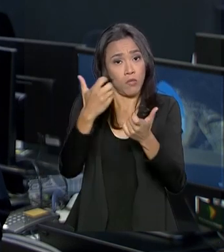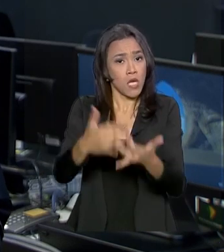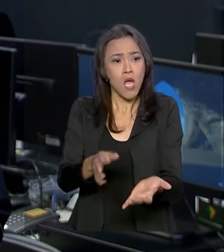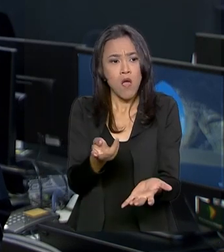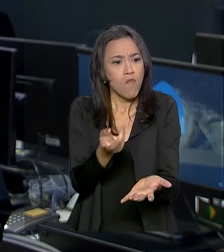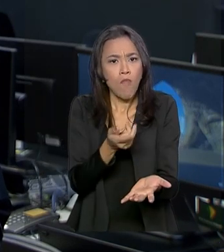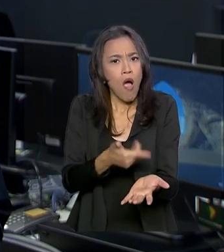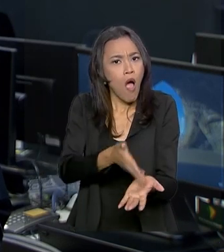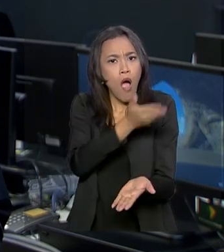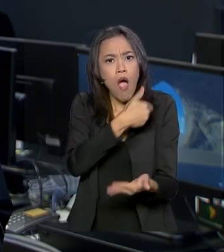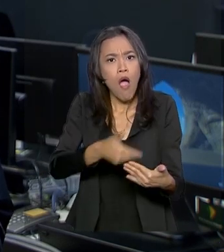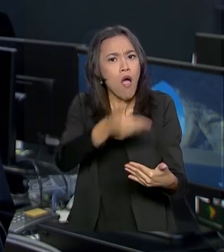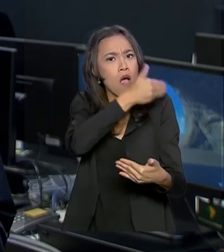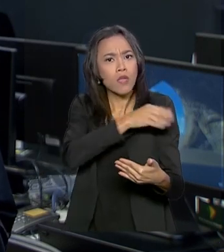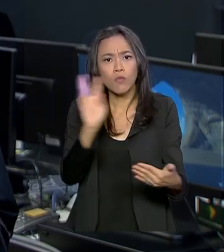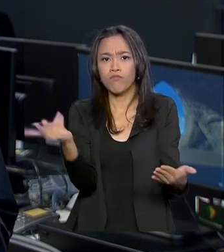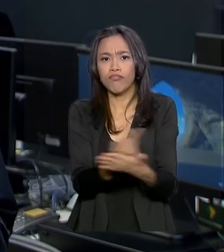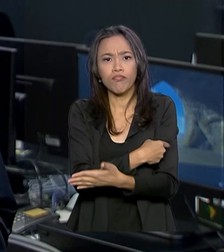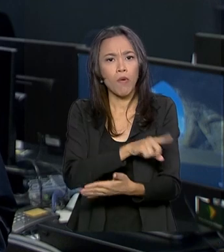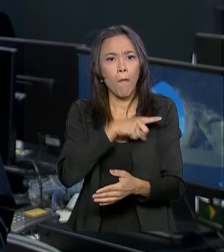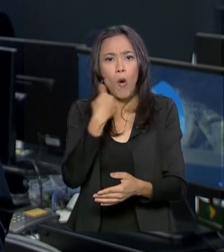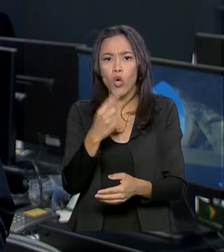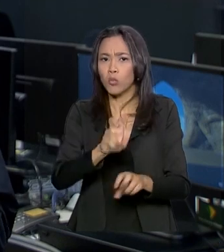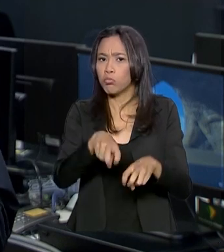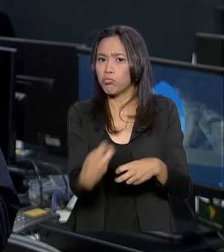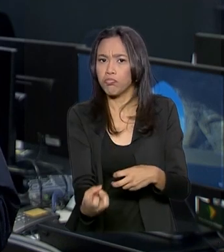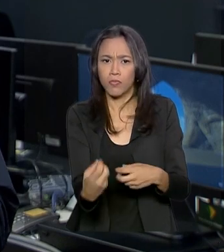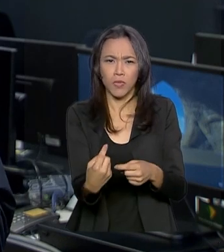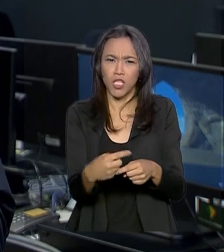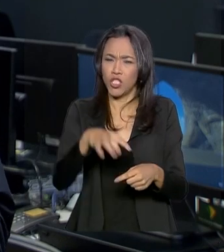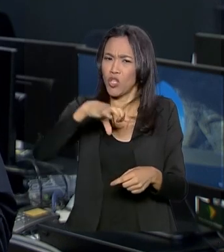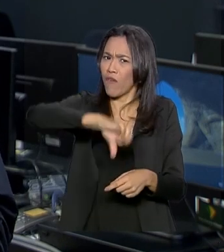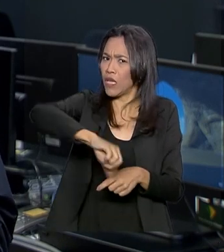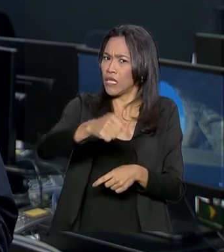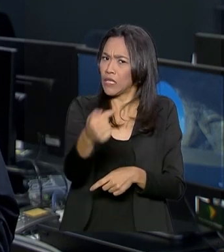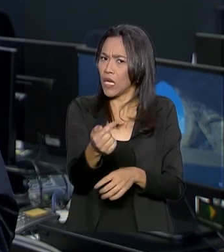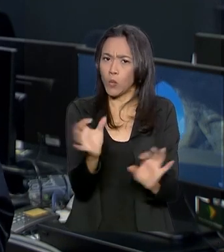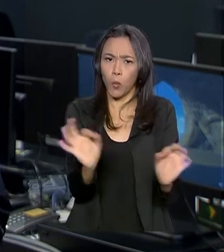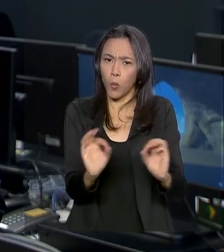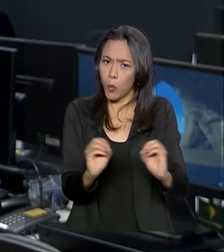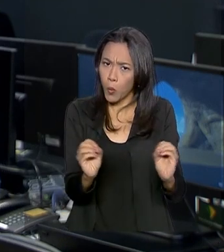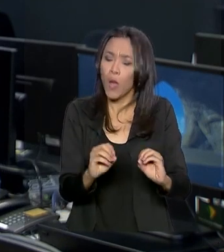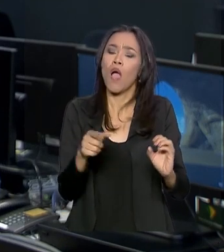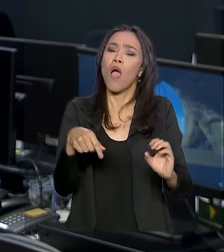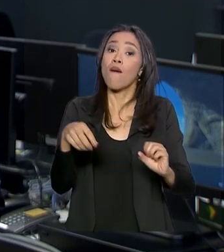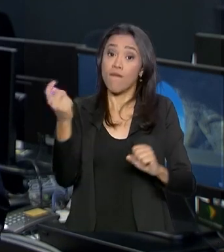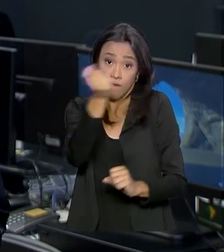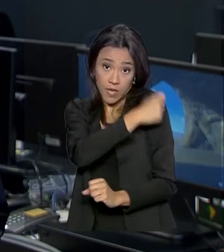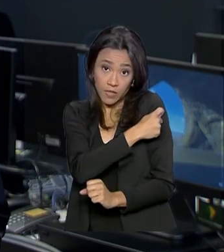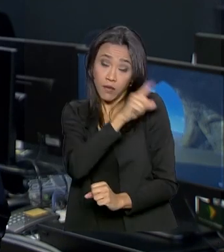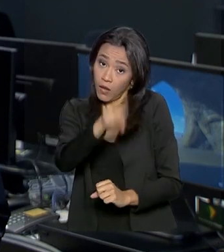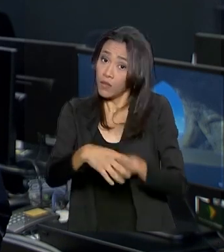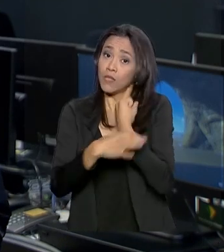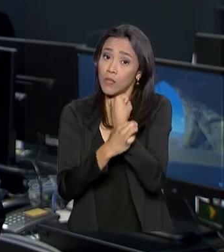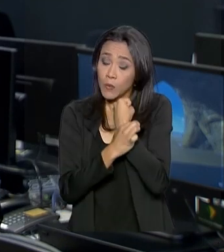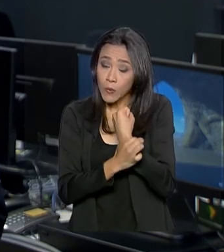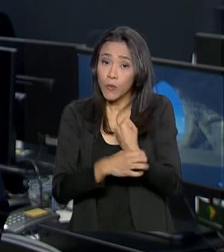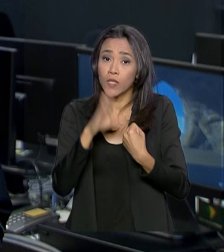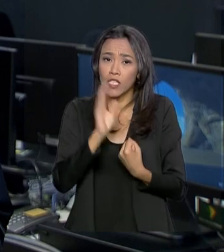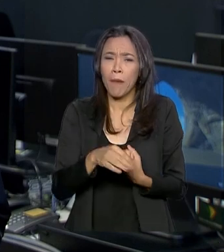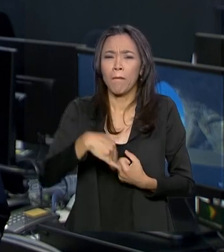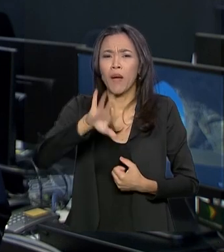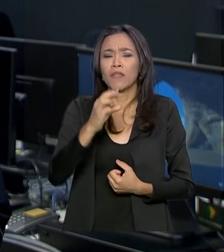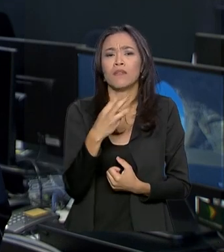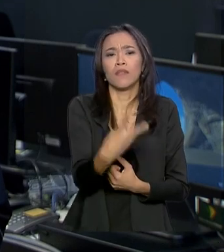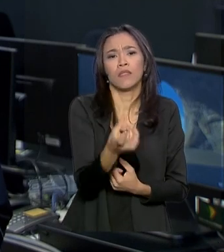doença desde 1997. A vacina é segura e está disponível pelo Sistema Único de Saúde em mais de 36 mil